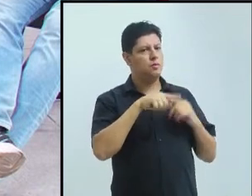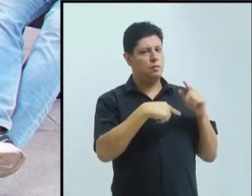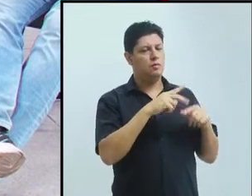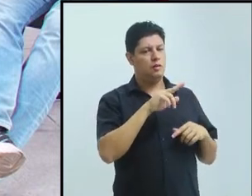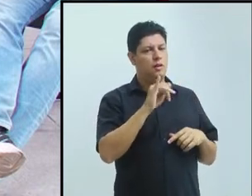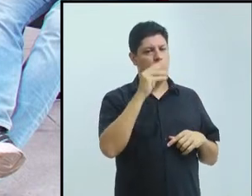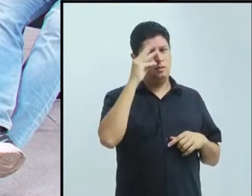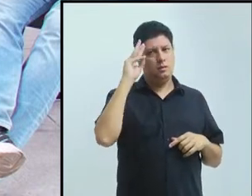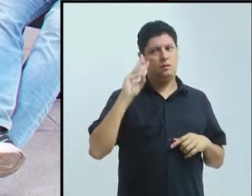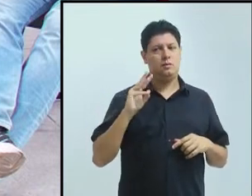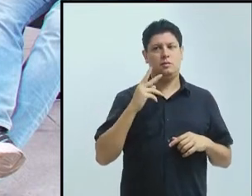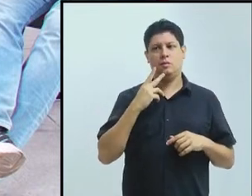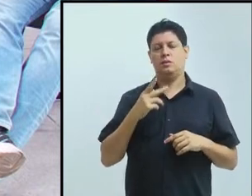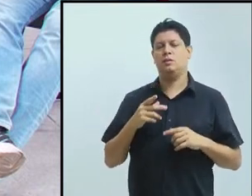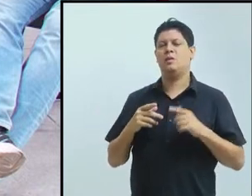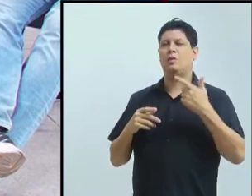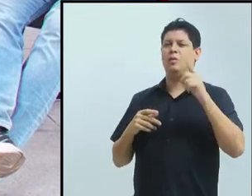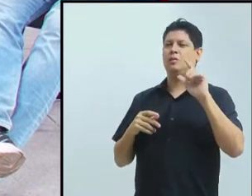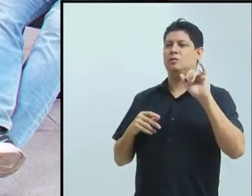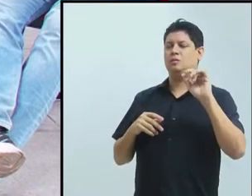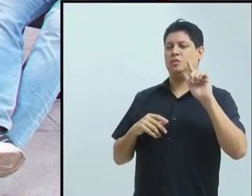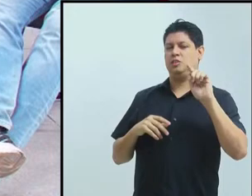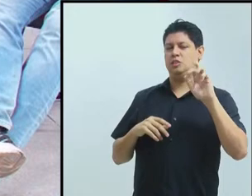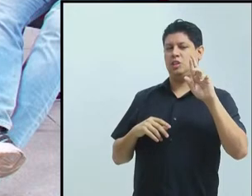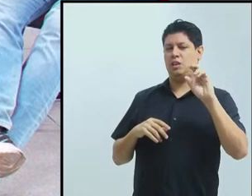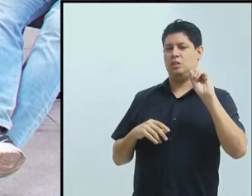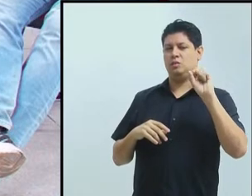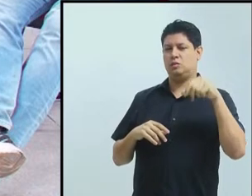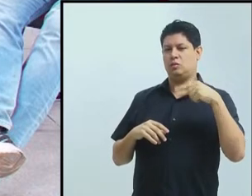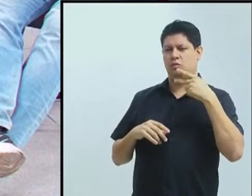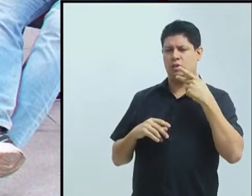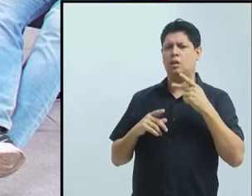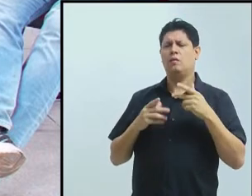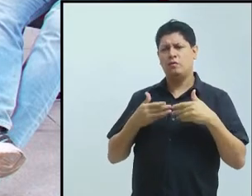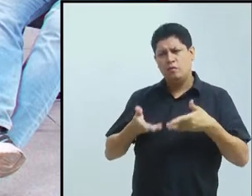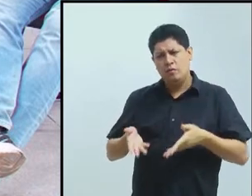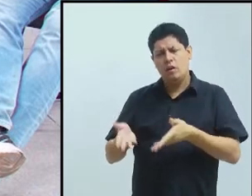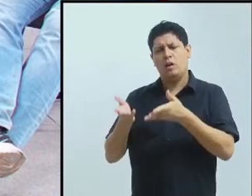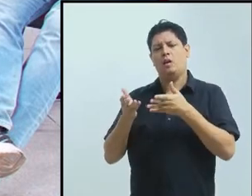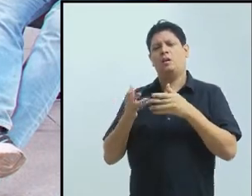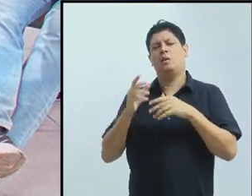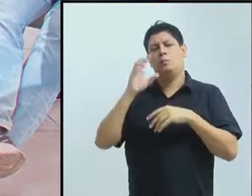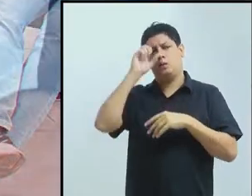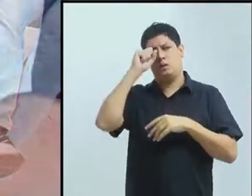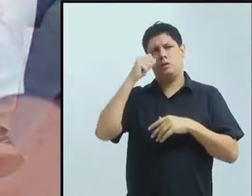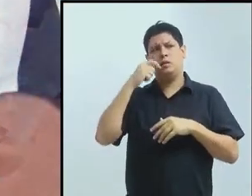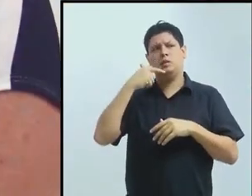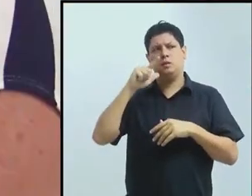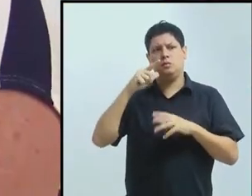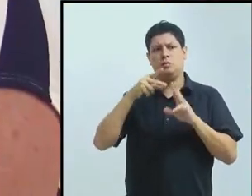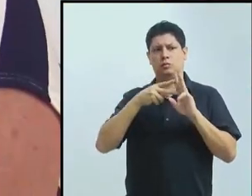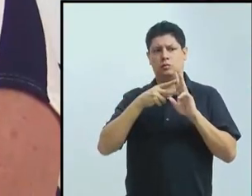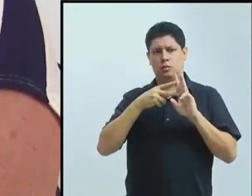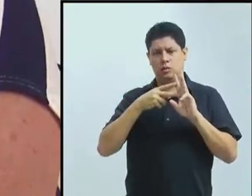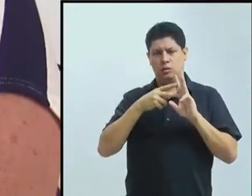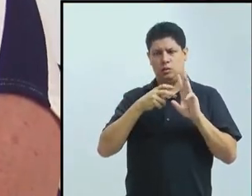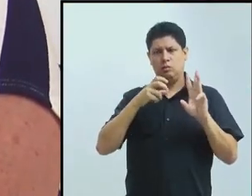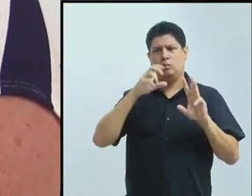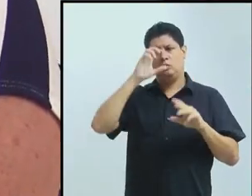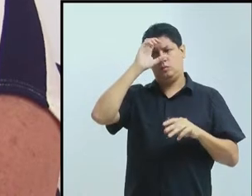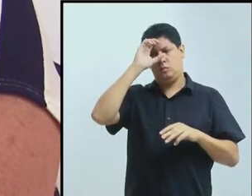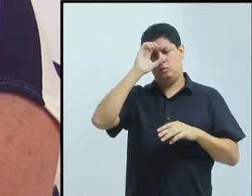curso. Pode passar. E aí já cheguei no final. Então, essa é minha